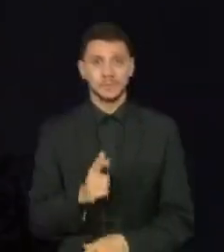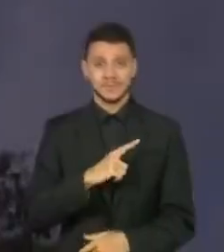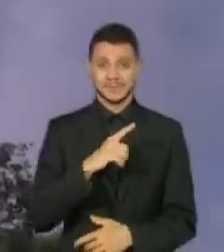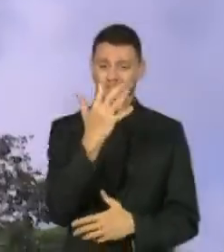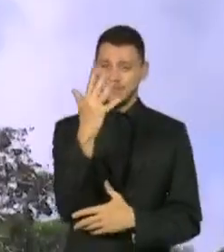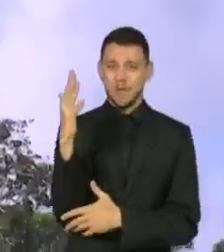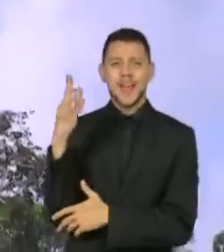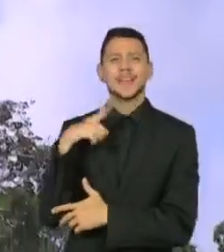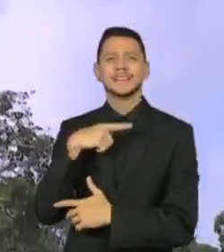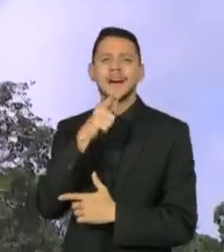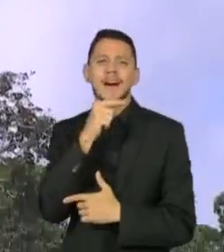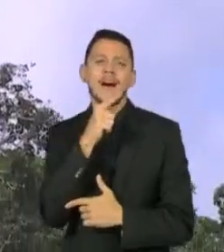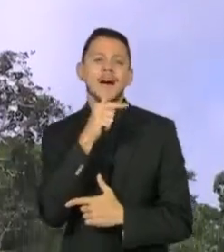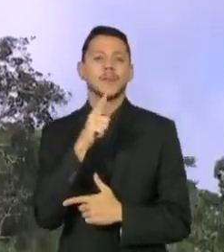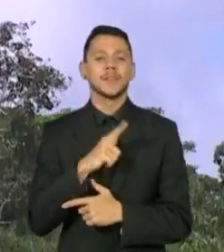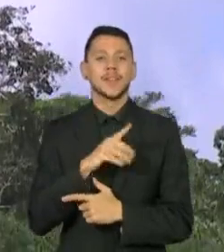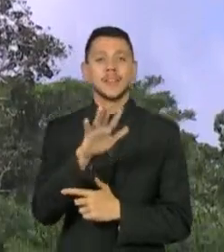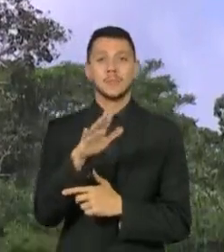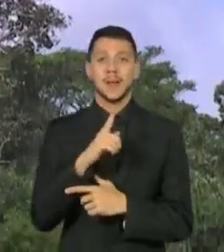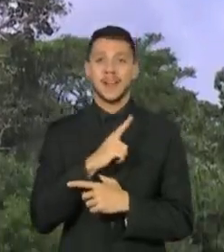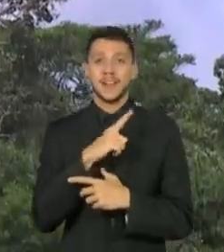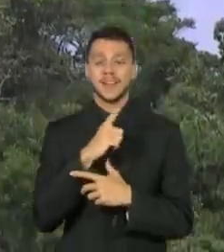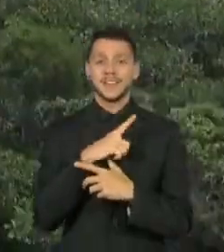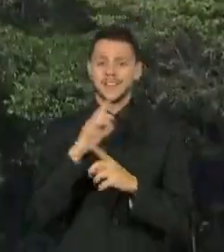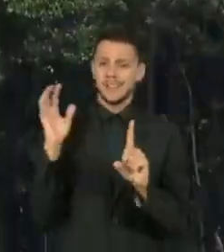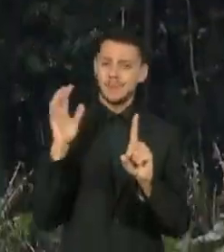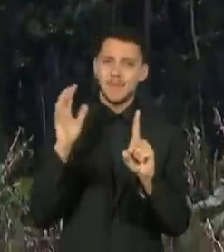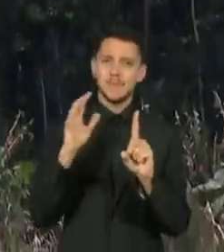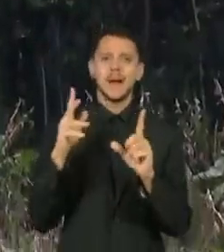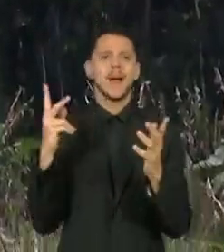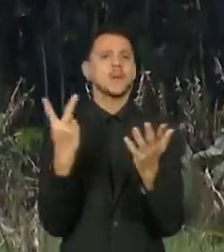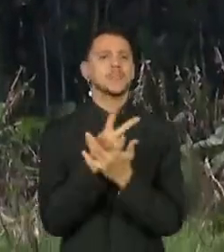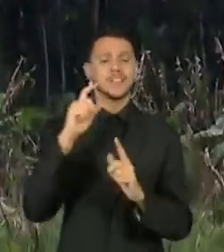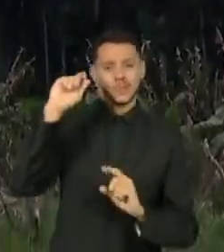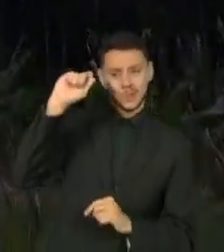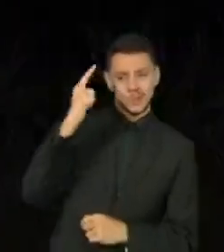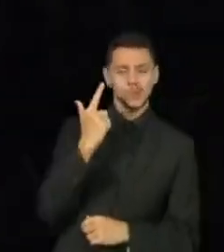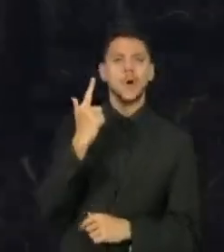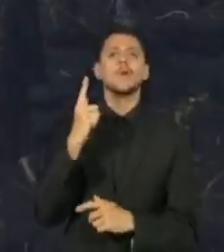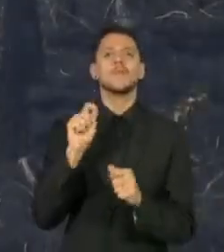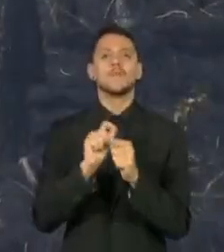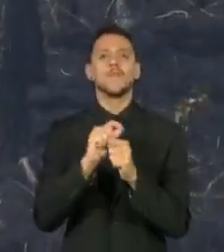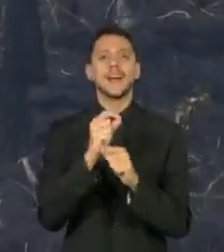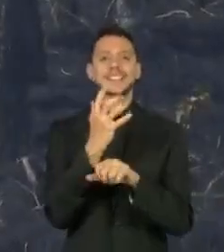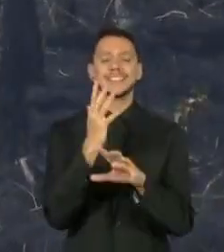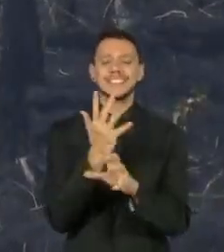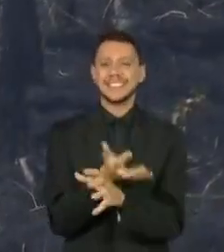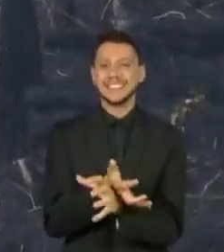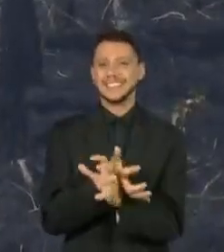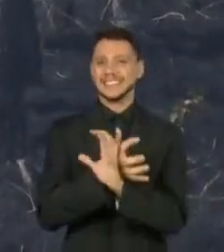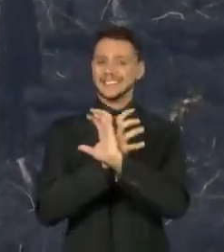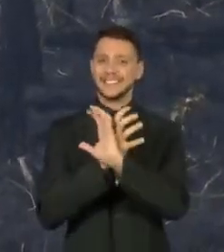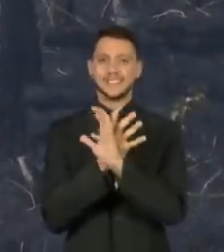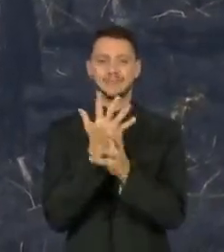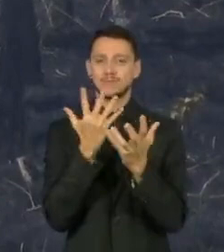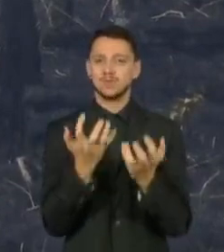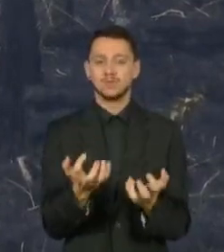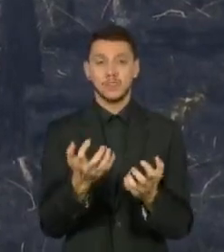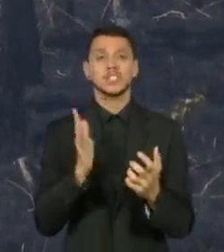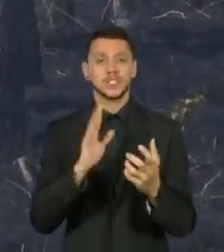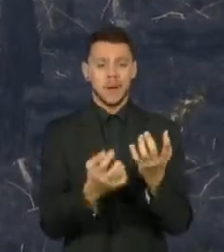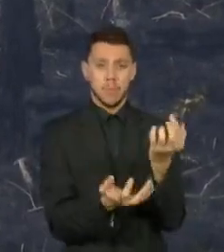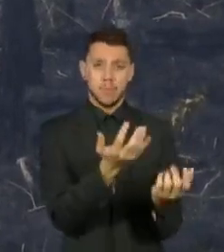Mas com a supressão das árvores, o sol resseca a paisagem. E as chamas já estão lá.